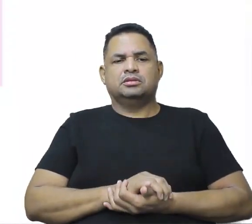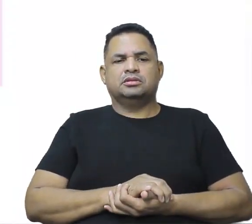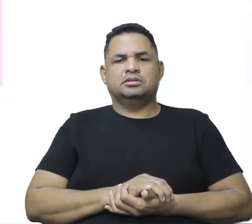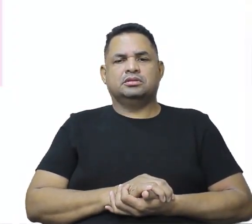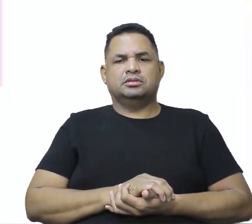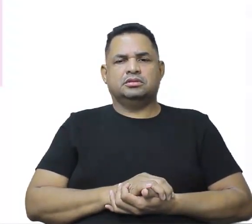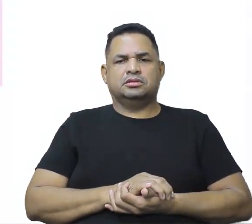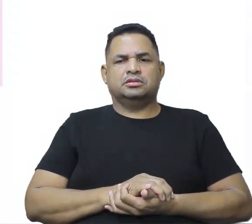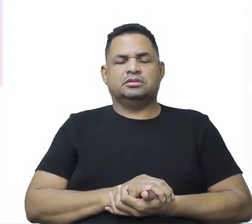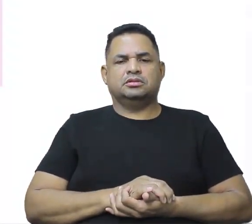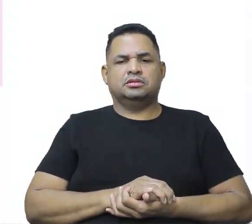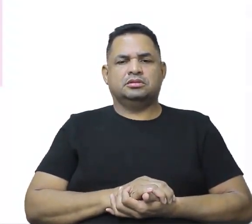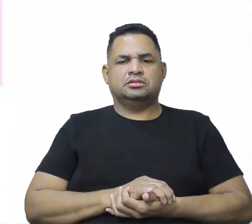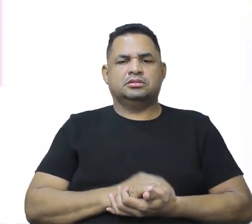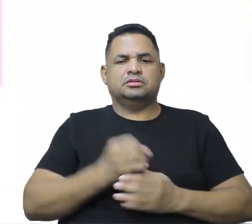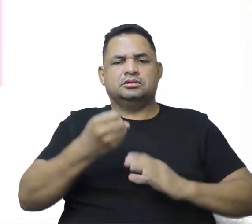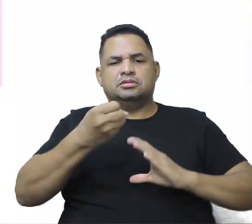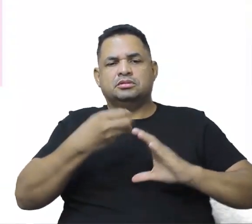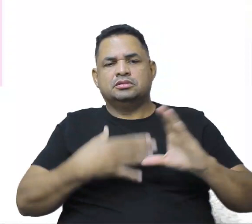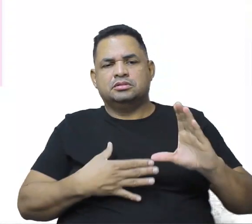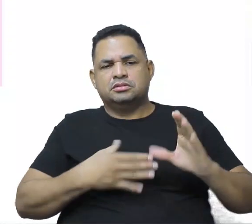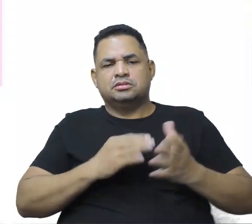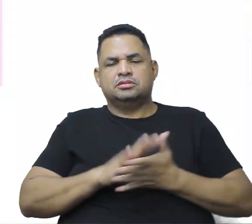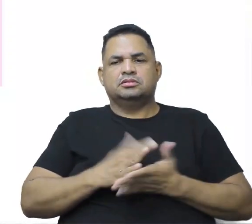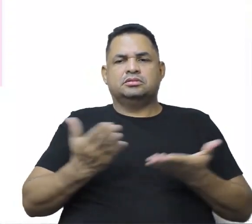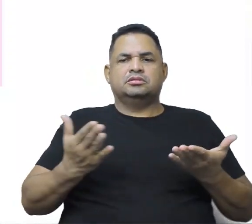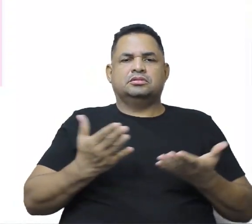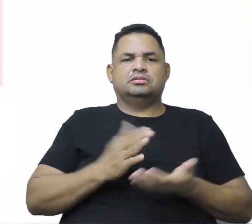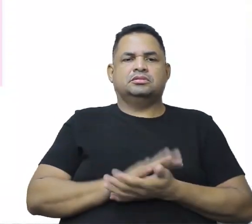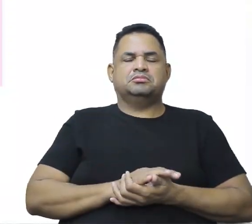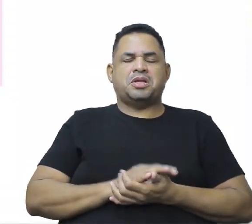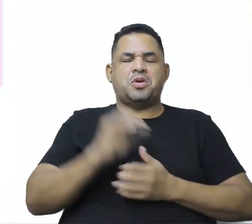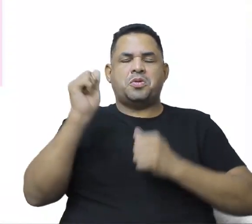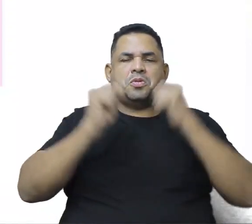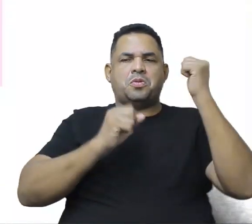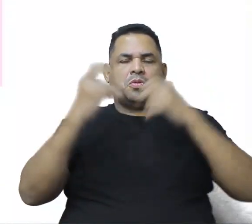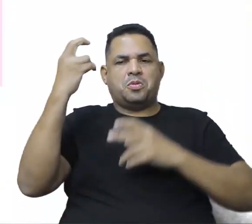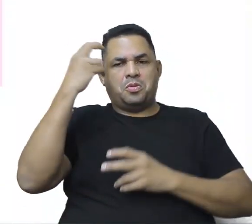Brasil, a gente é caracterizado aí, essa indústria cultural, né?